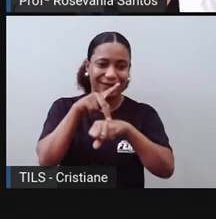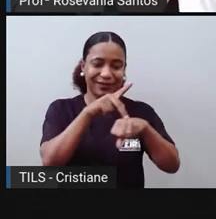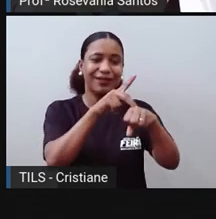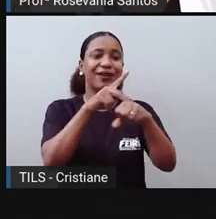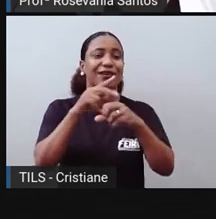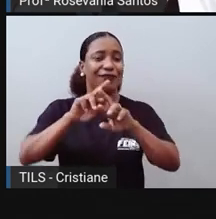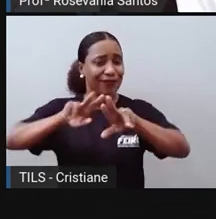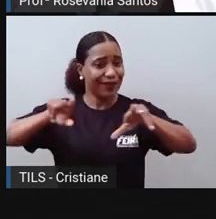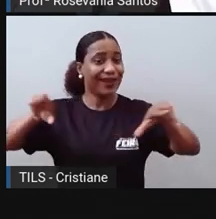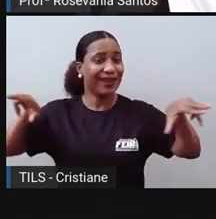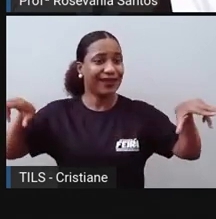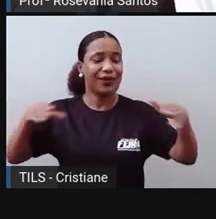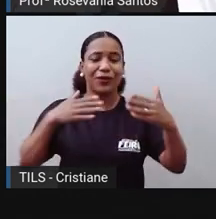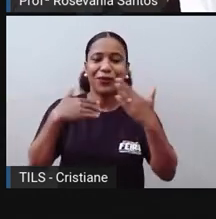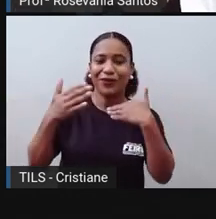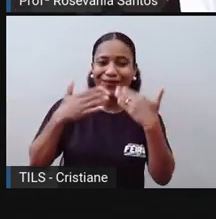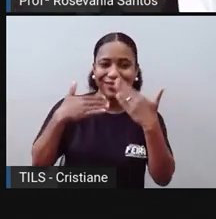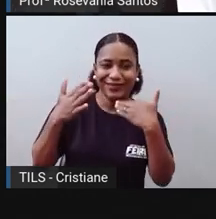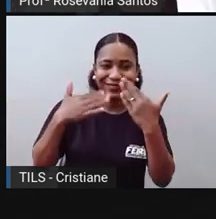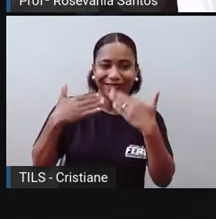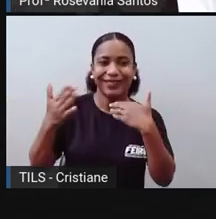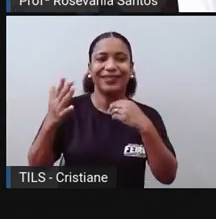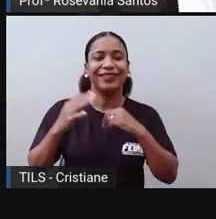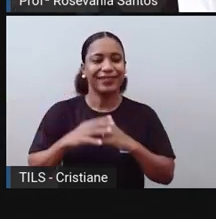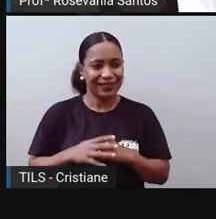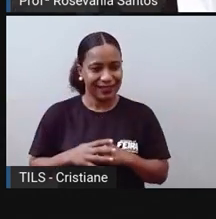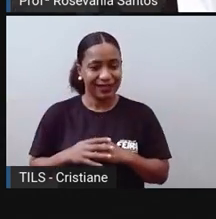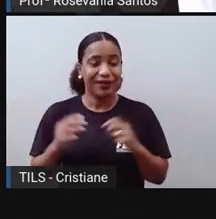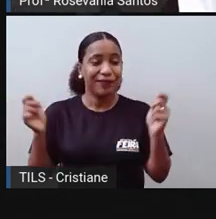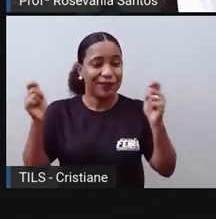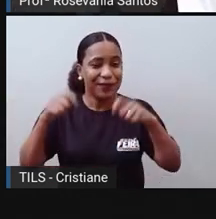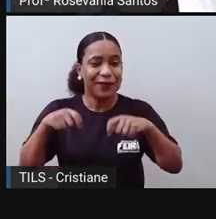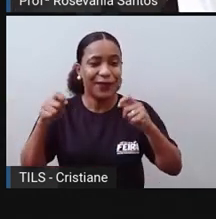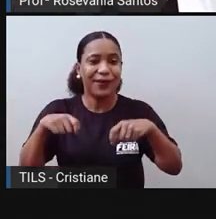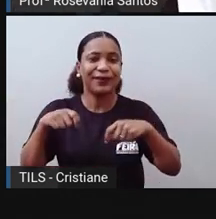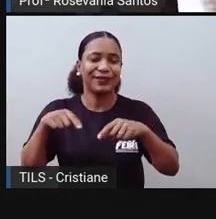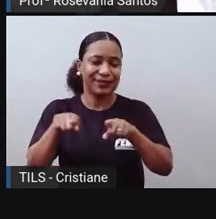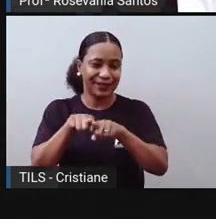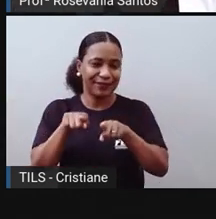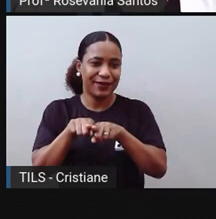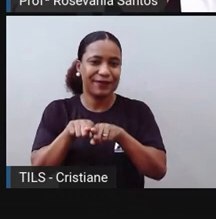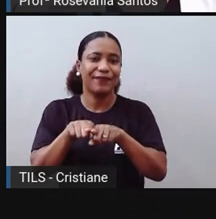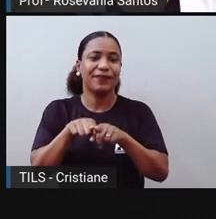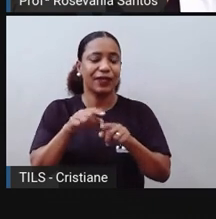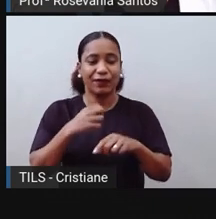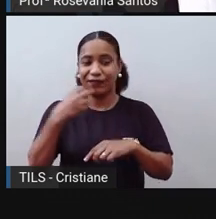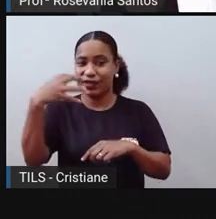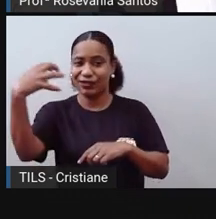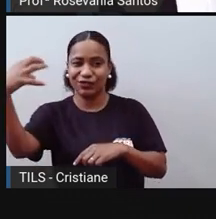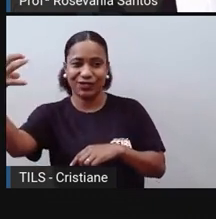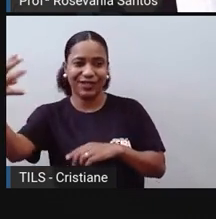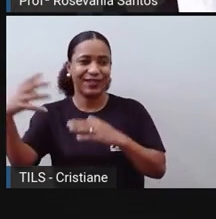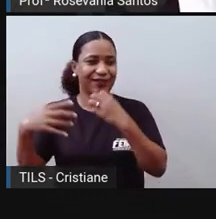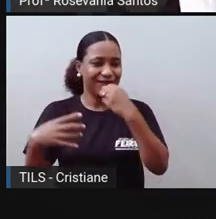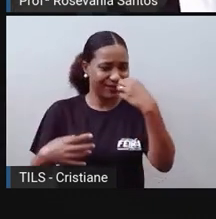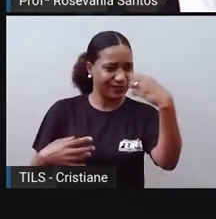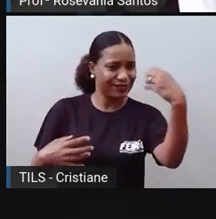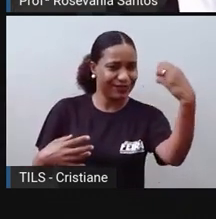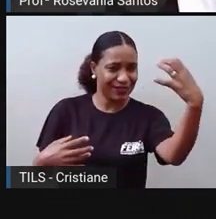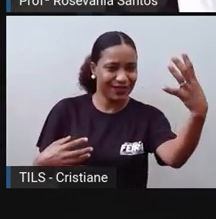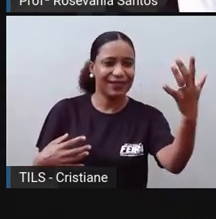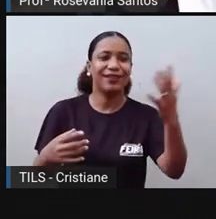pessoa, conversar, que você pode, por exemplo, se transportar, viajar, né? Até